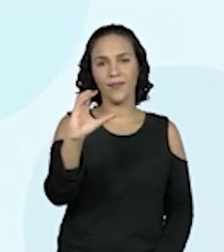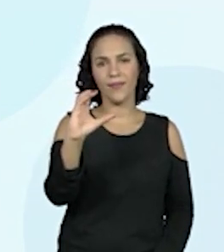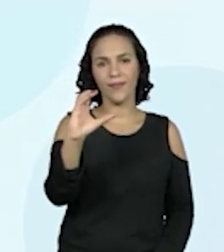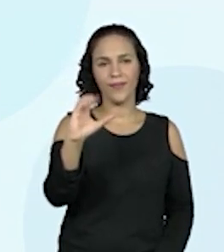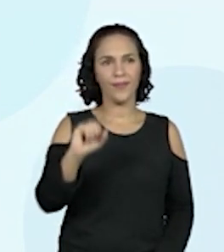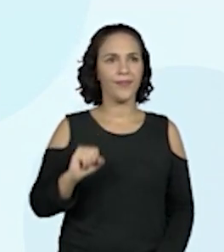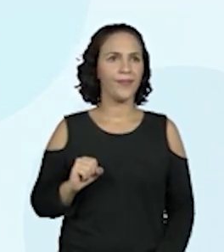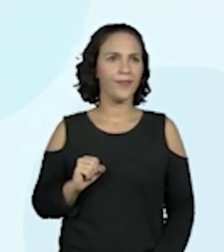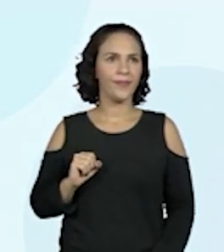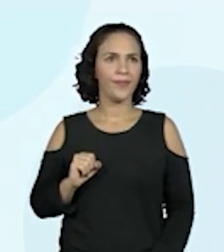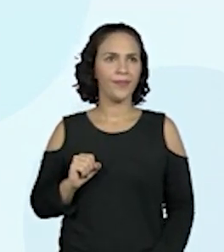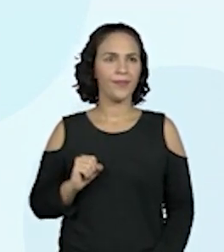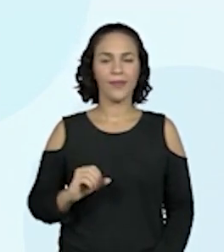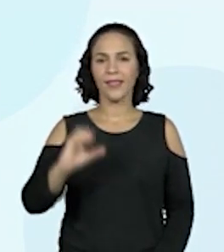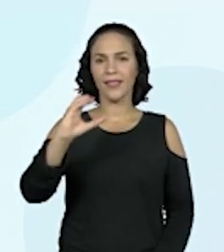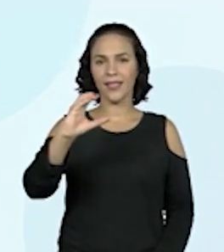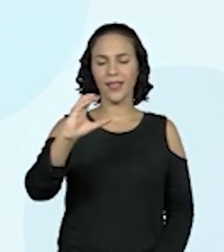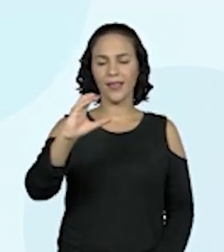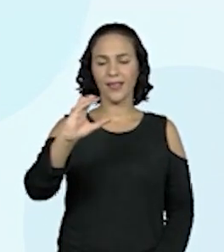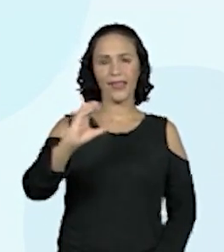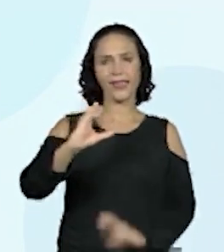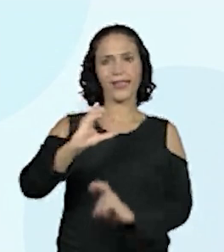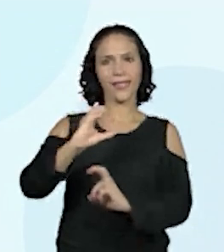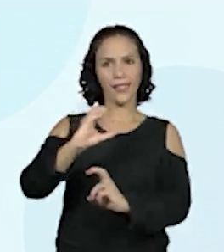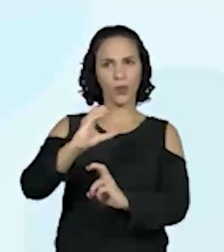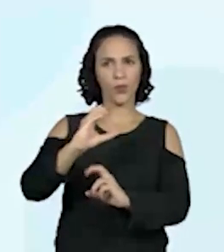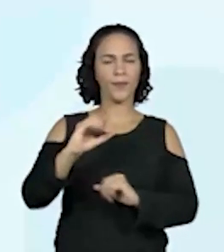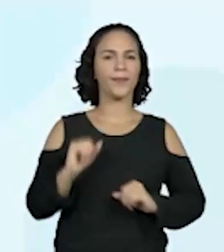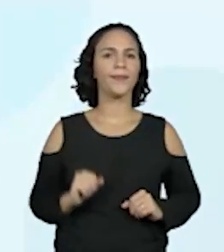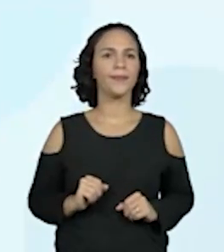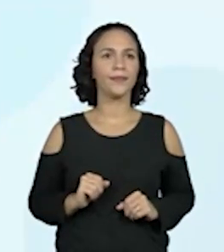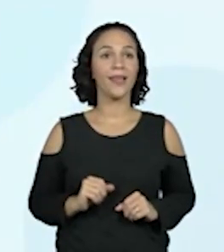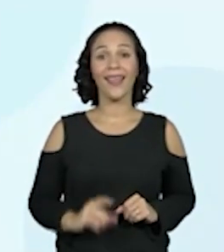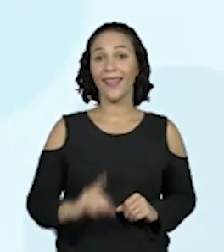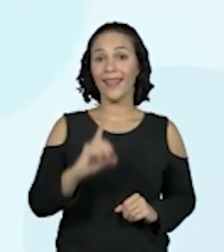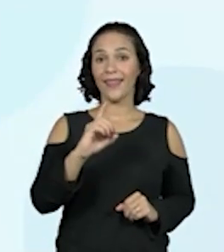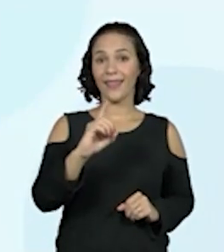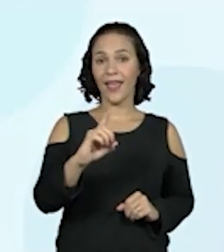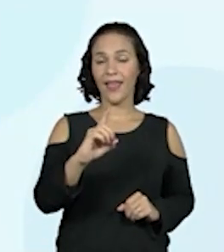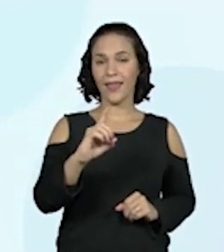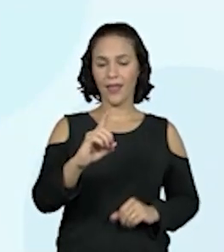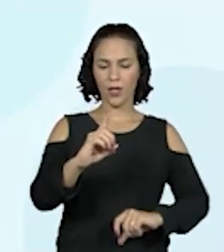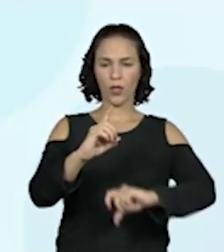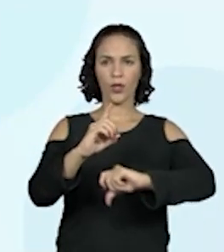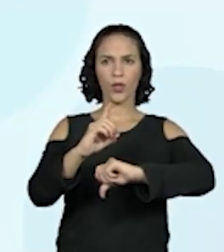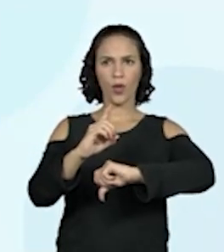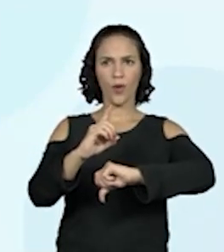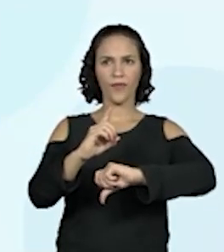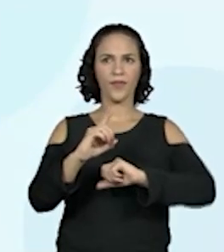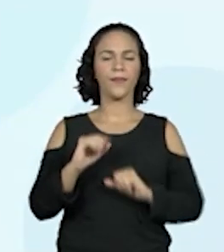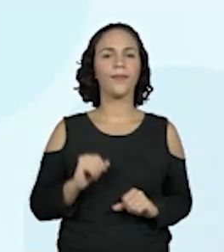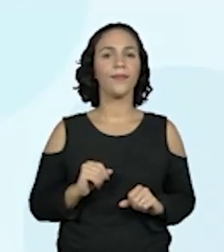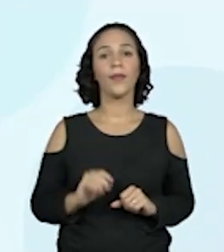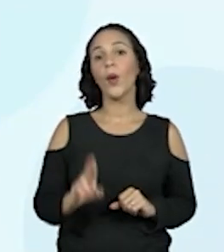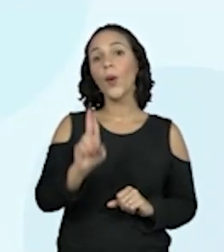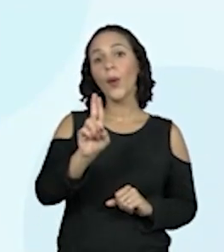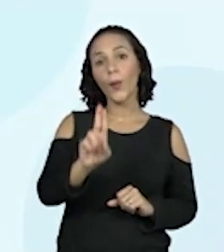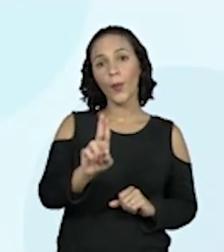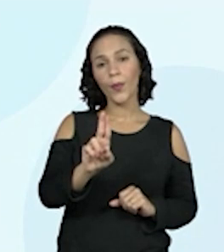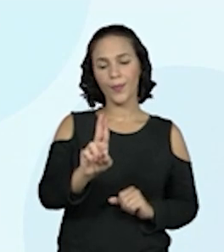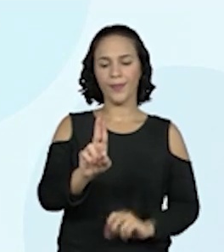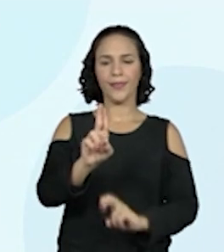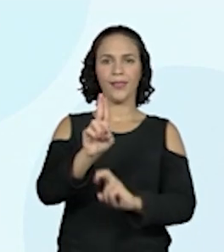Até por aqui, o Czinho. A dezena e a... Unidade. Unidade.